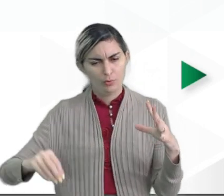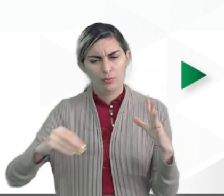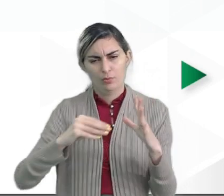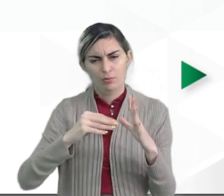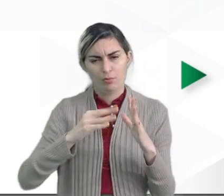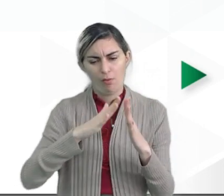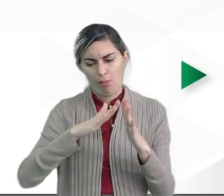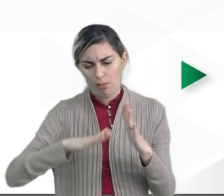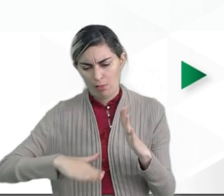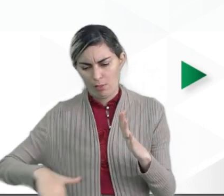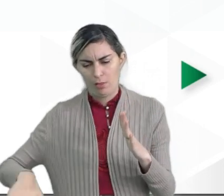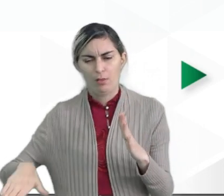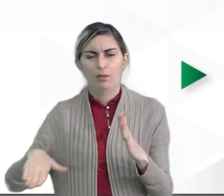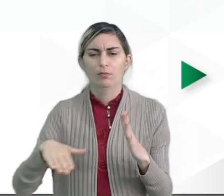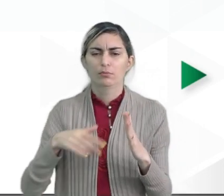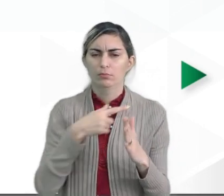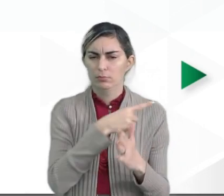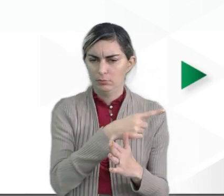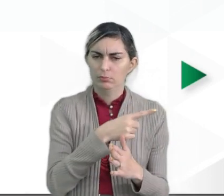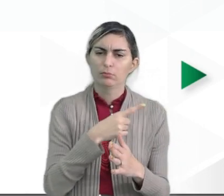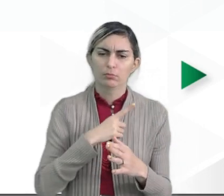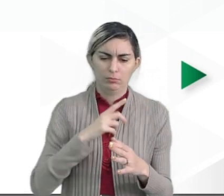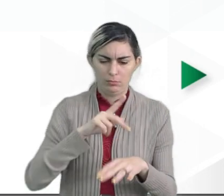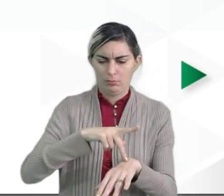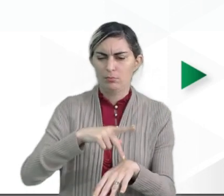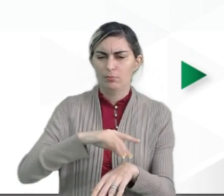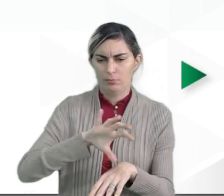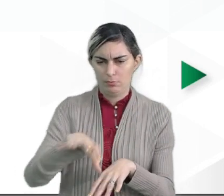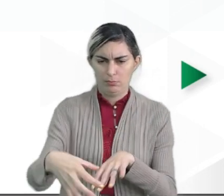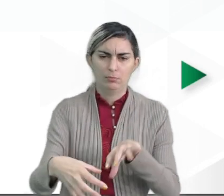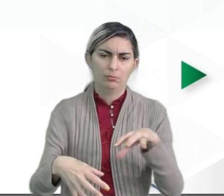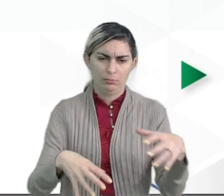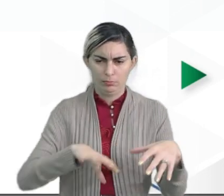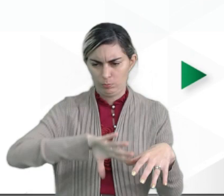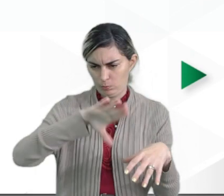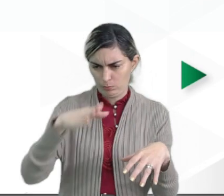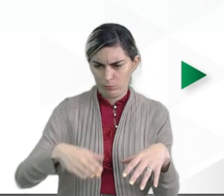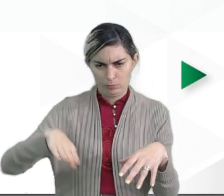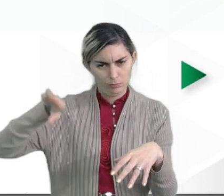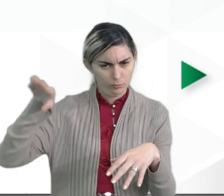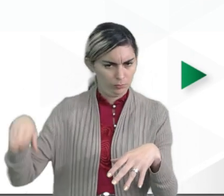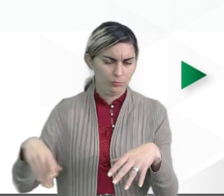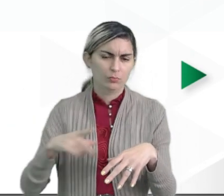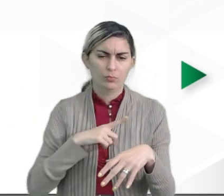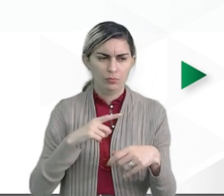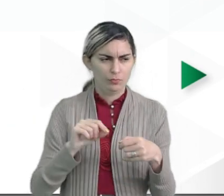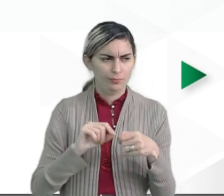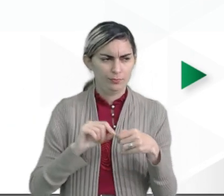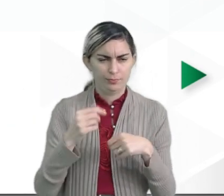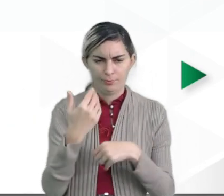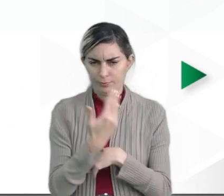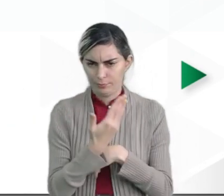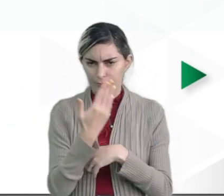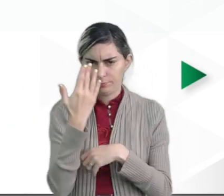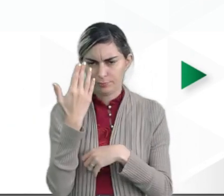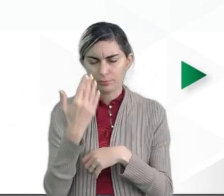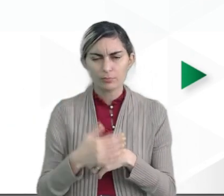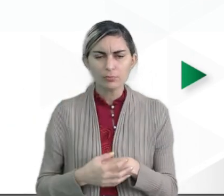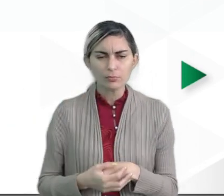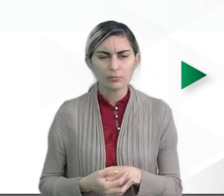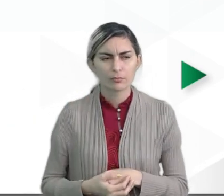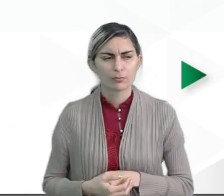da compactação dessas rochas que estão ali formando as rochas sedimentares.